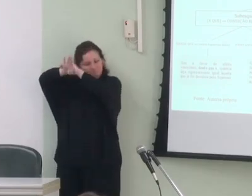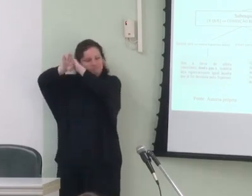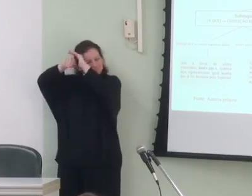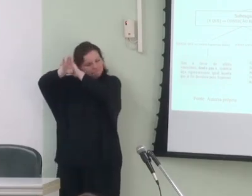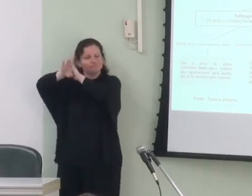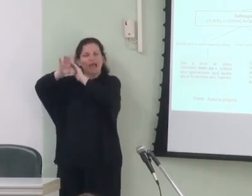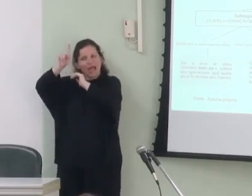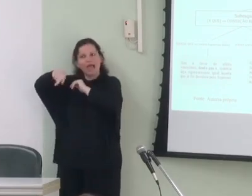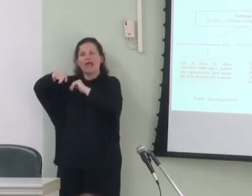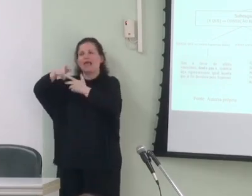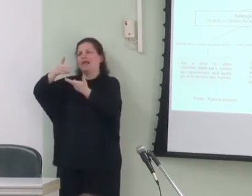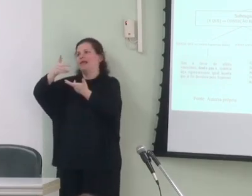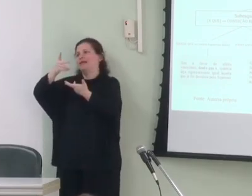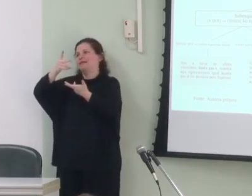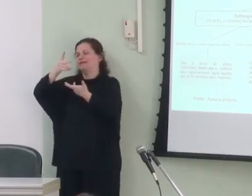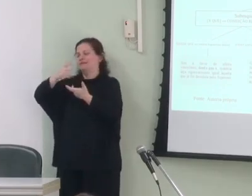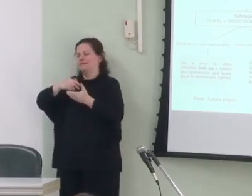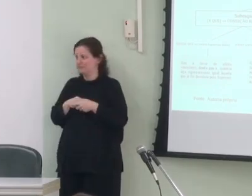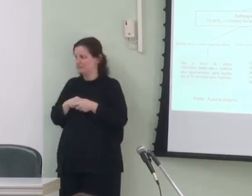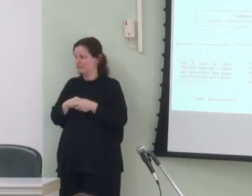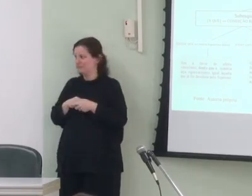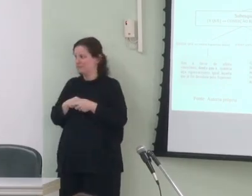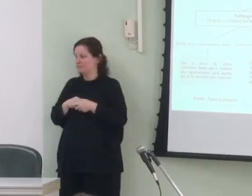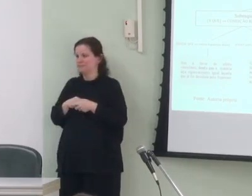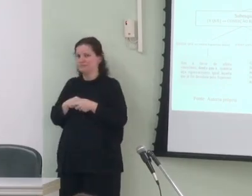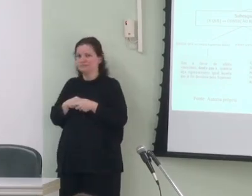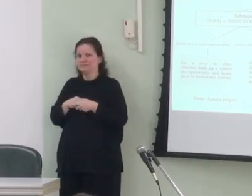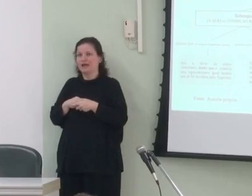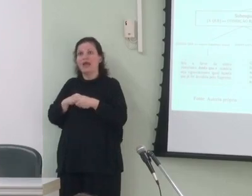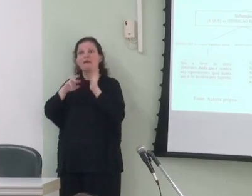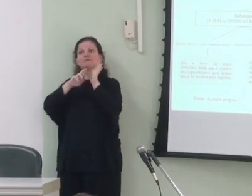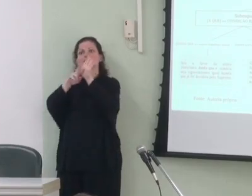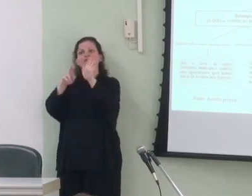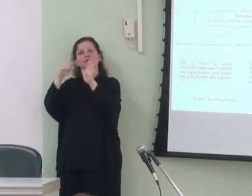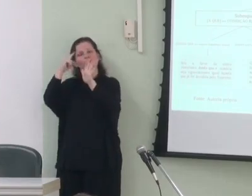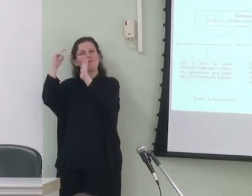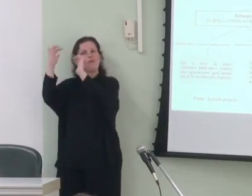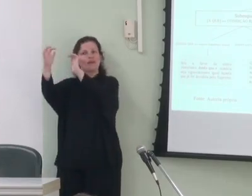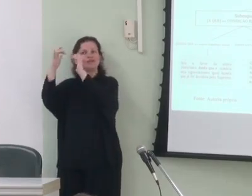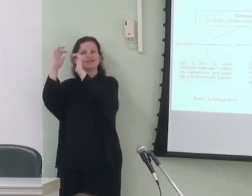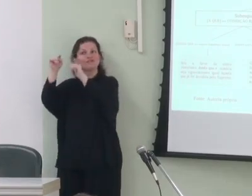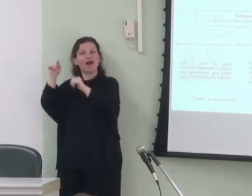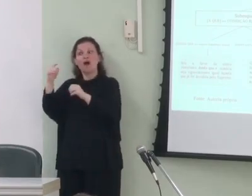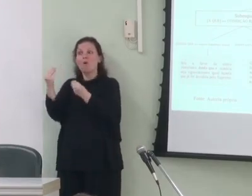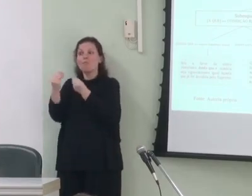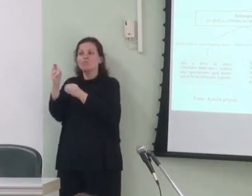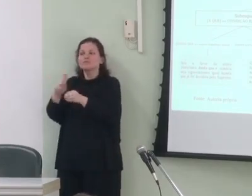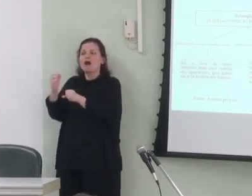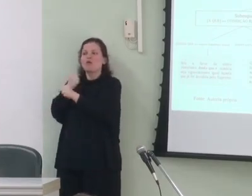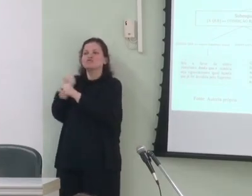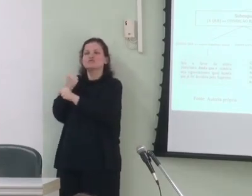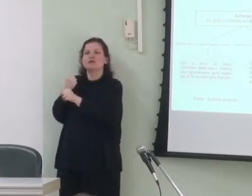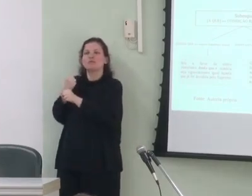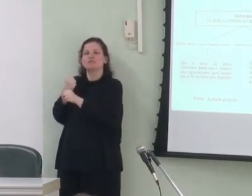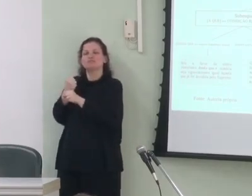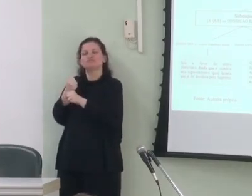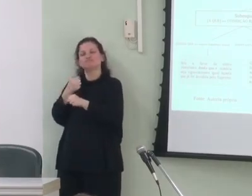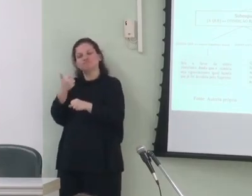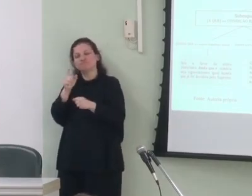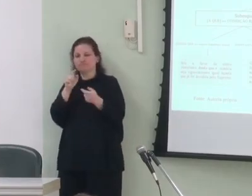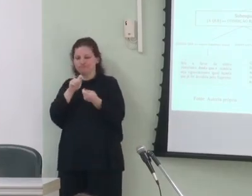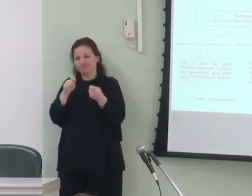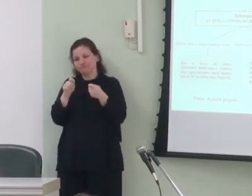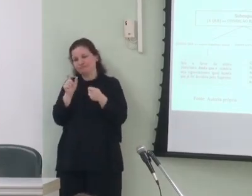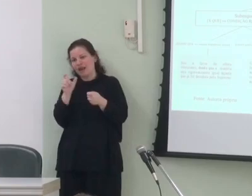como parte como parte da representação cognitiva daquela construção em outras palavras na